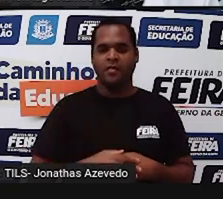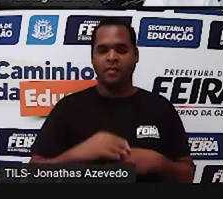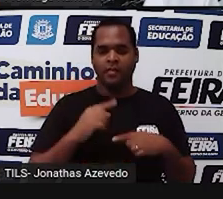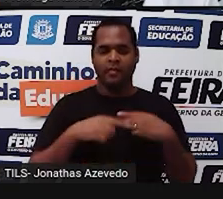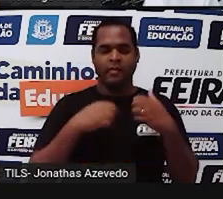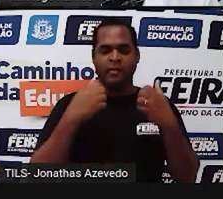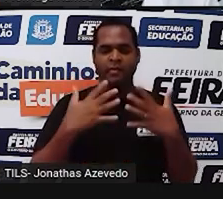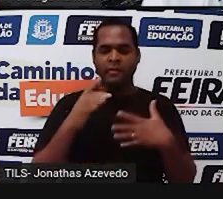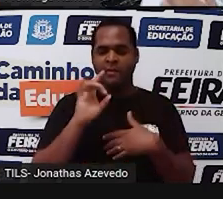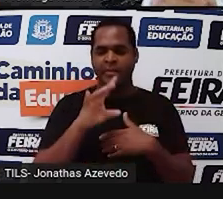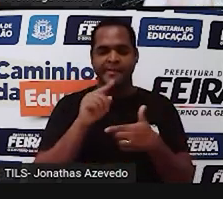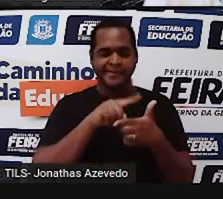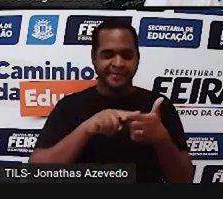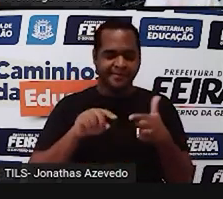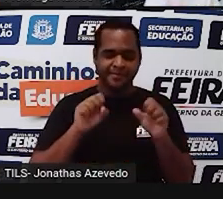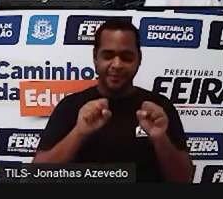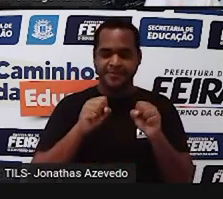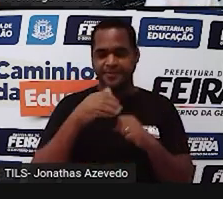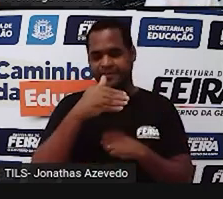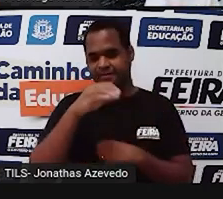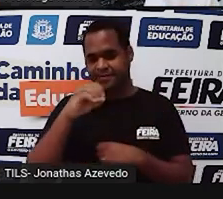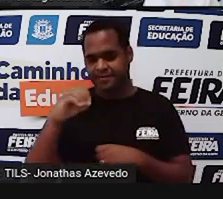você só vai dividir pelo 100